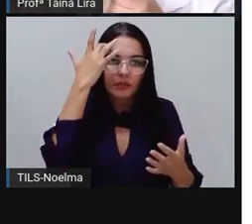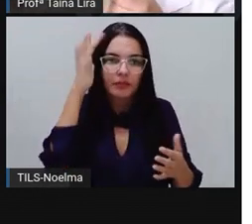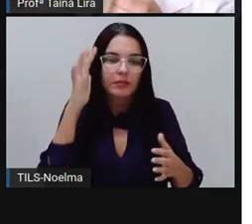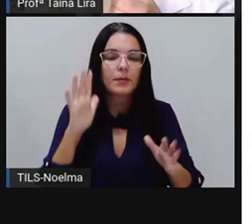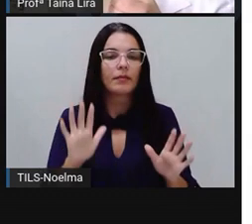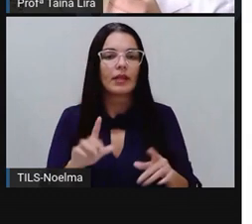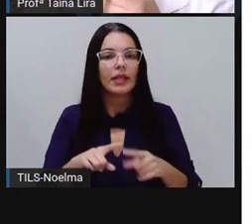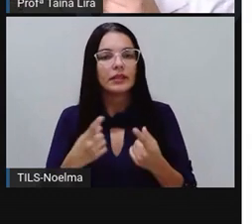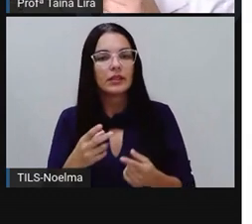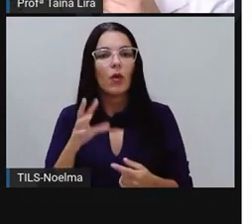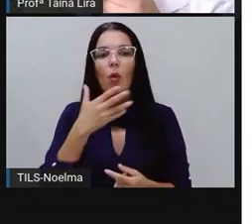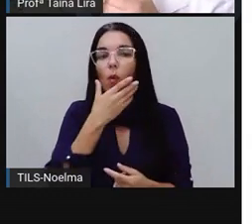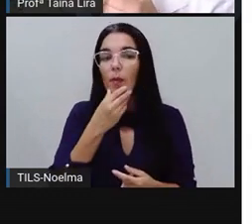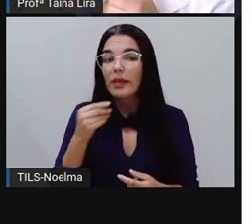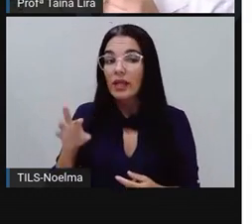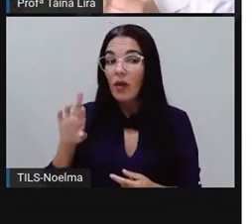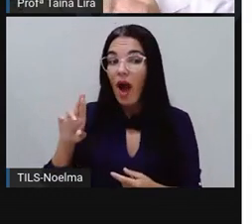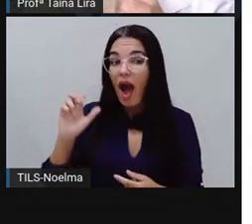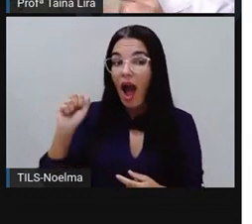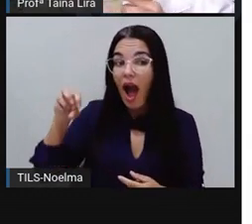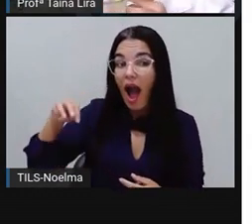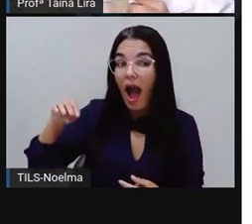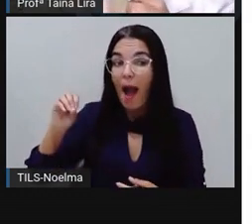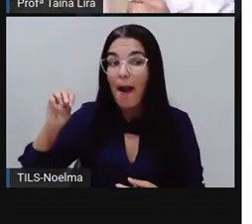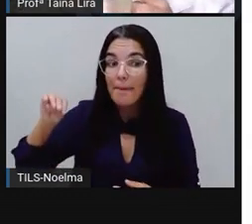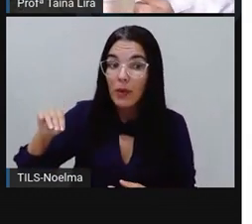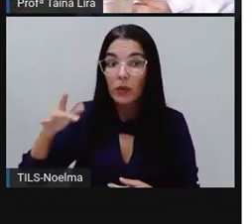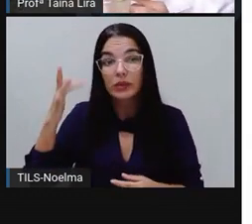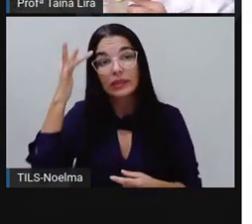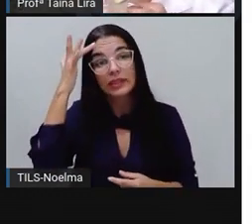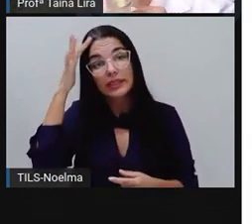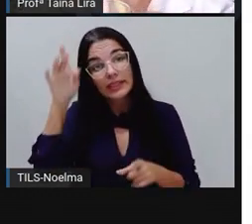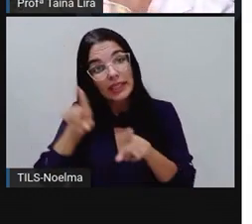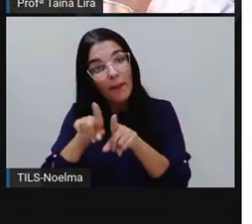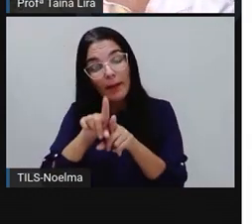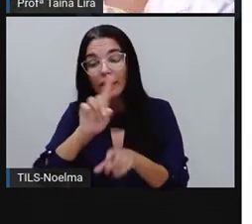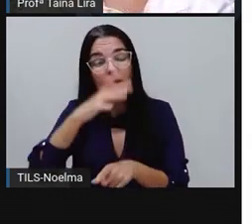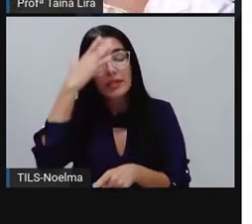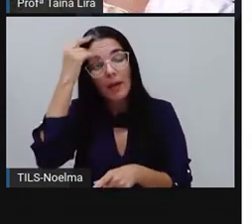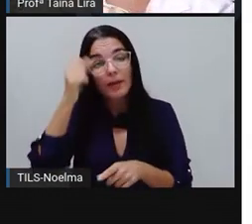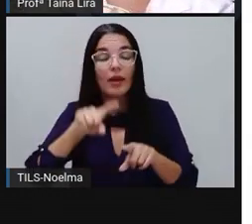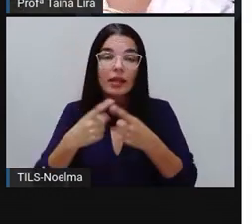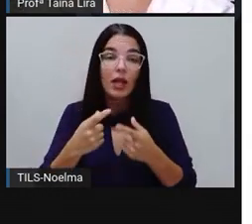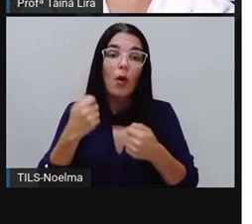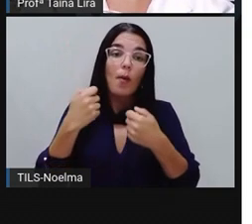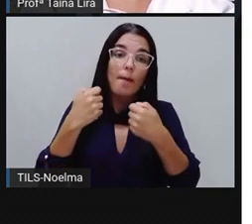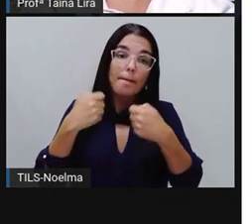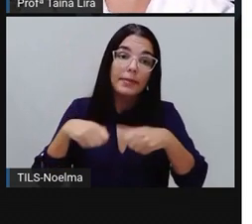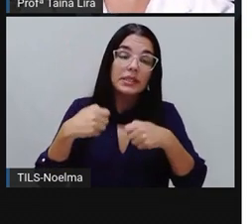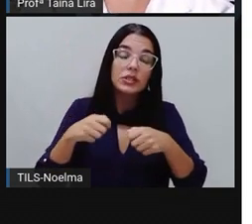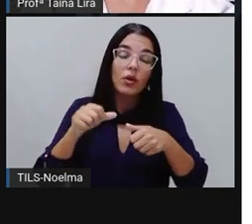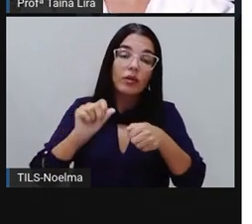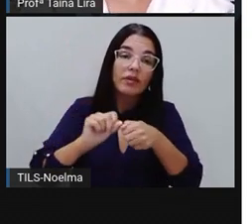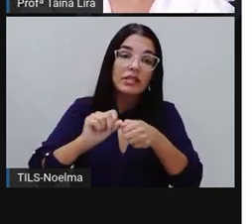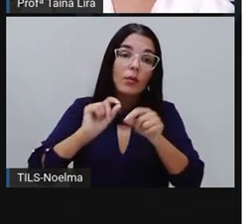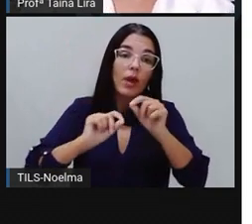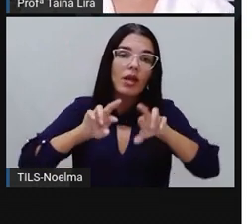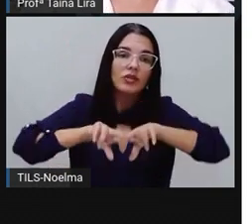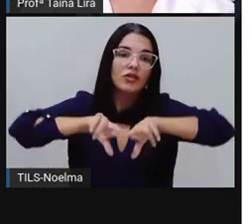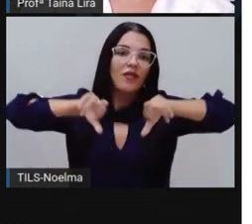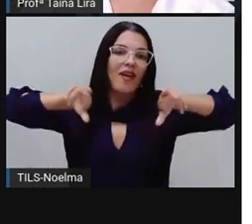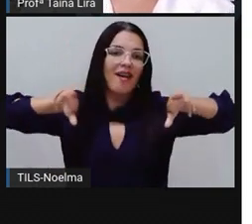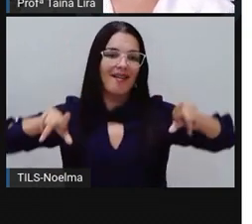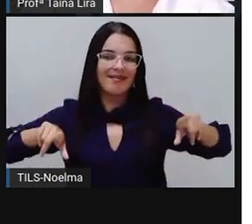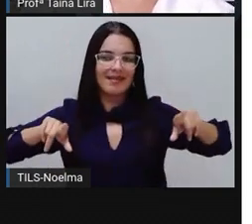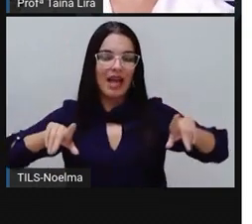Ramon também não sabia quanto tinha de hortelã, isso deu aí uma diferença no resultado final do chá. Mas